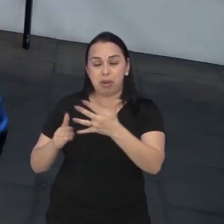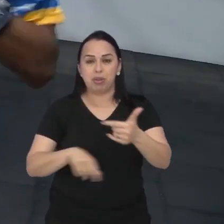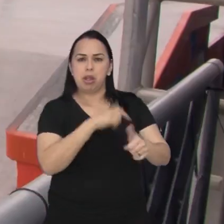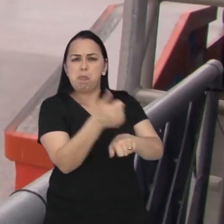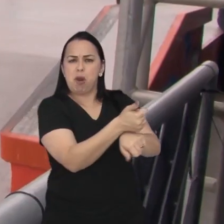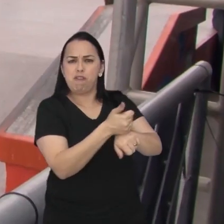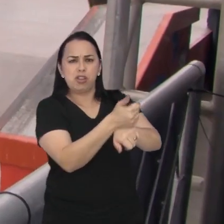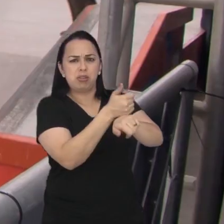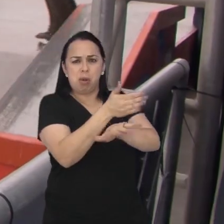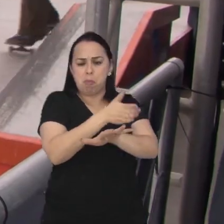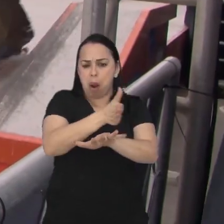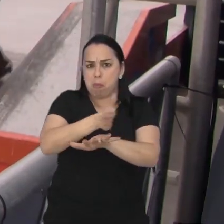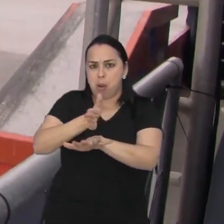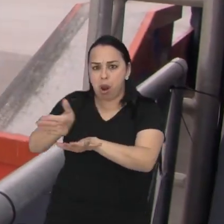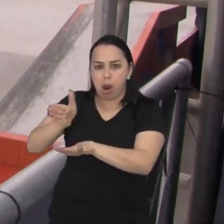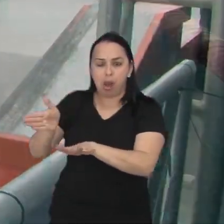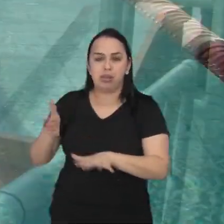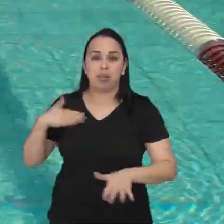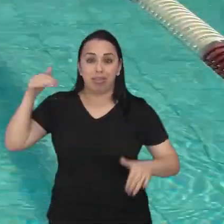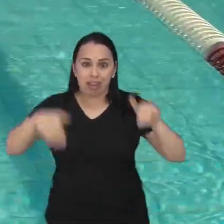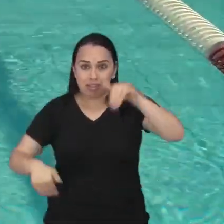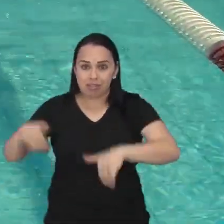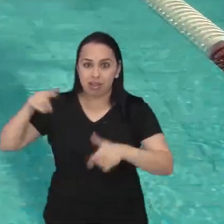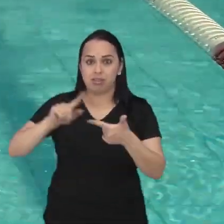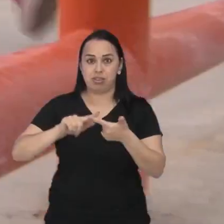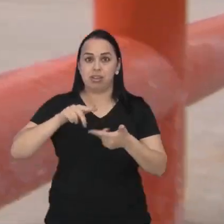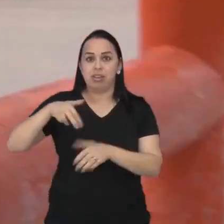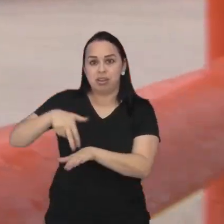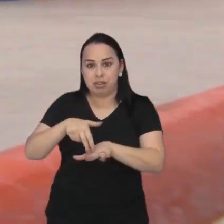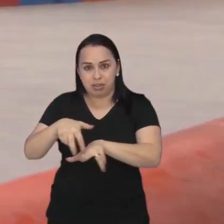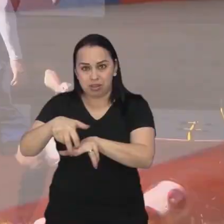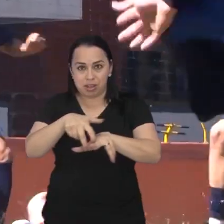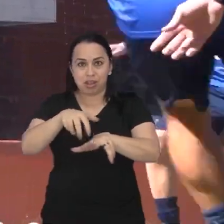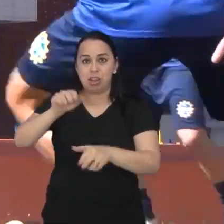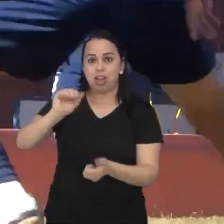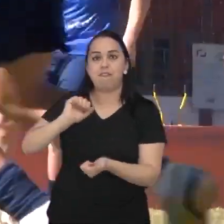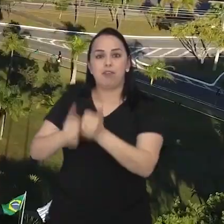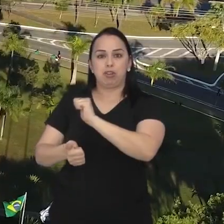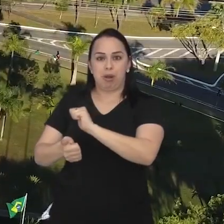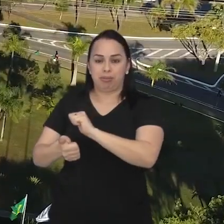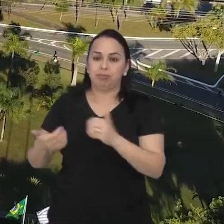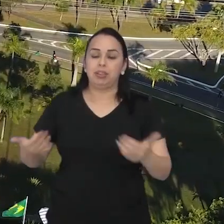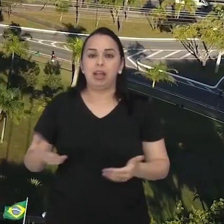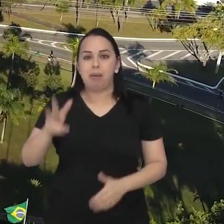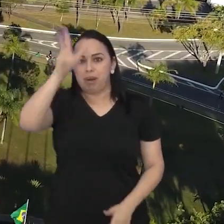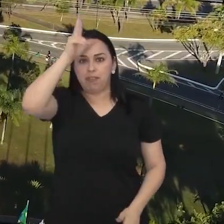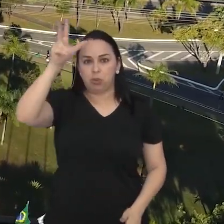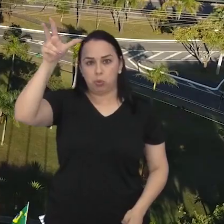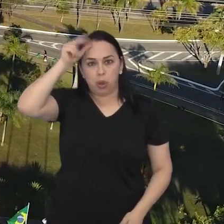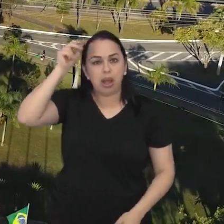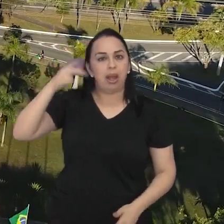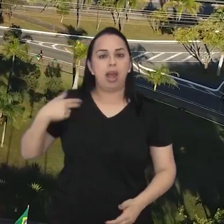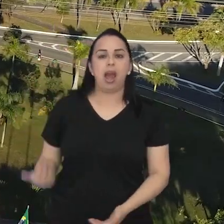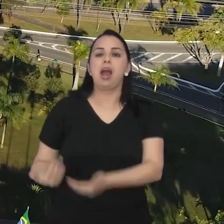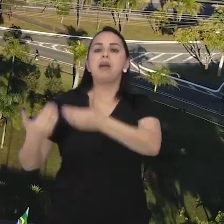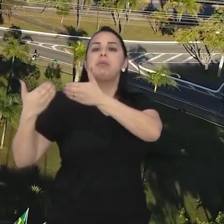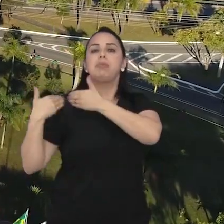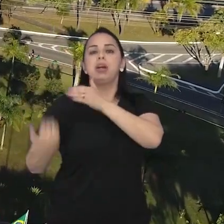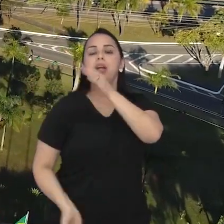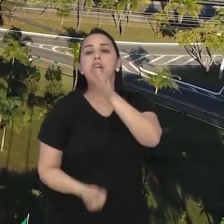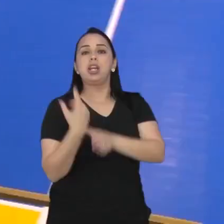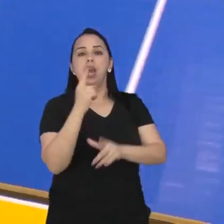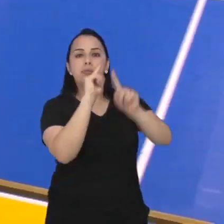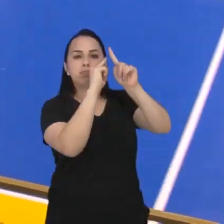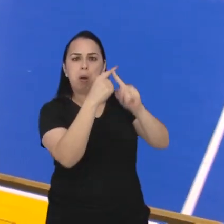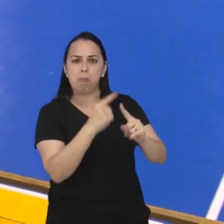profissionais em diversas modalidades, como natação, skate e futebol. A prefeitura, por exemplo, é responsável